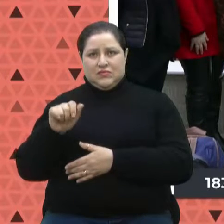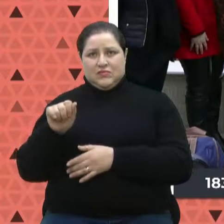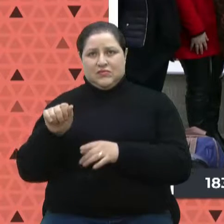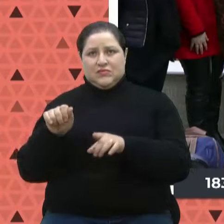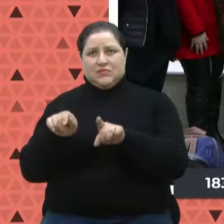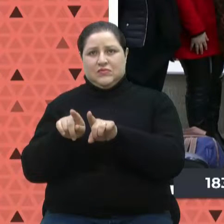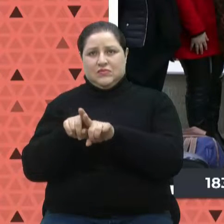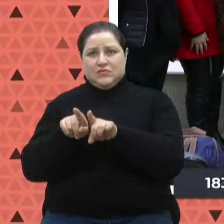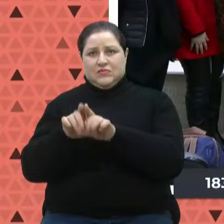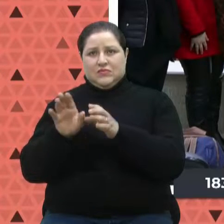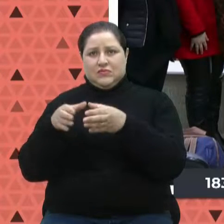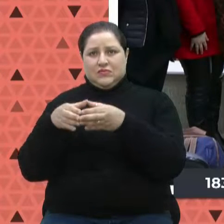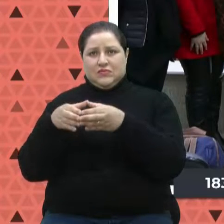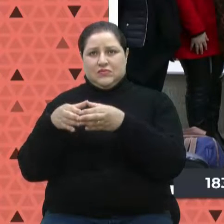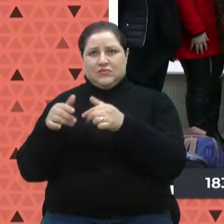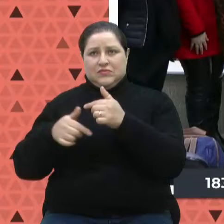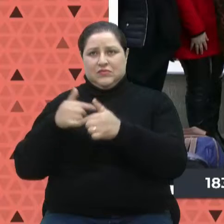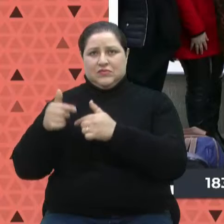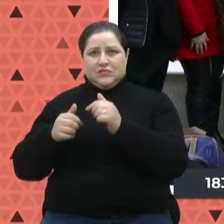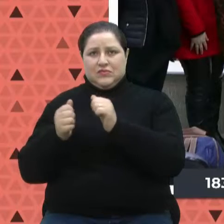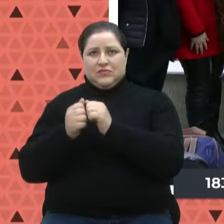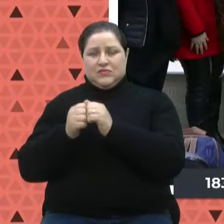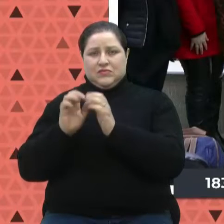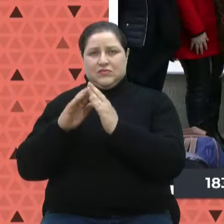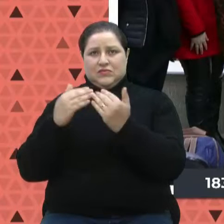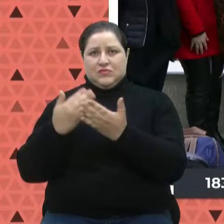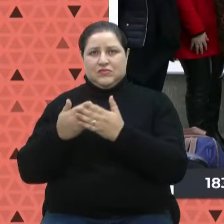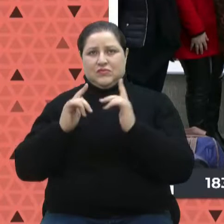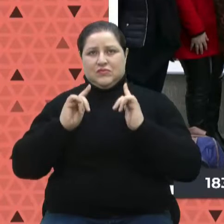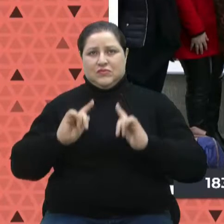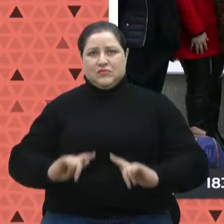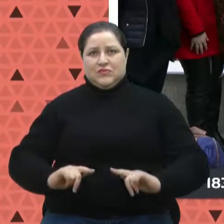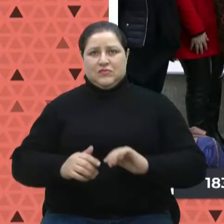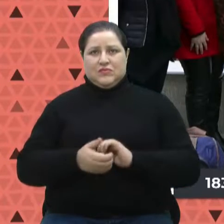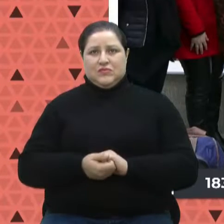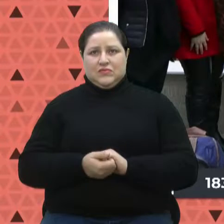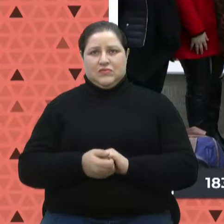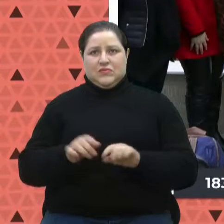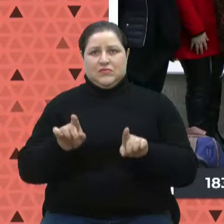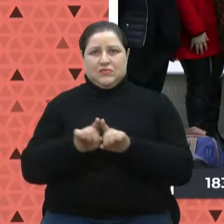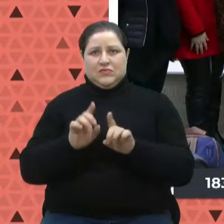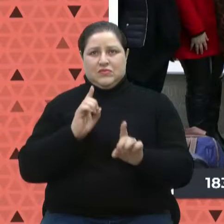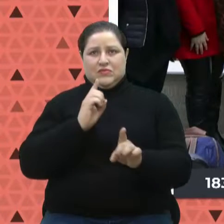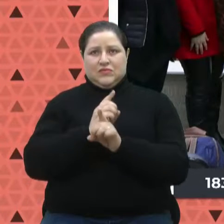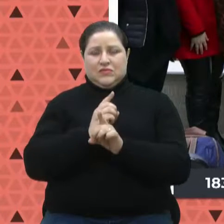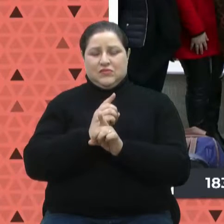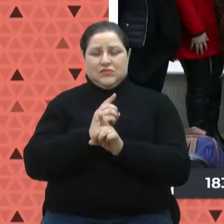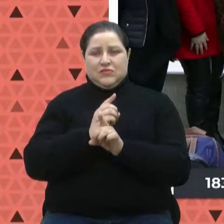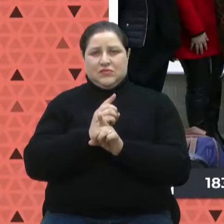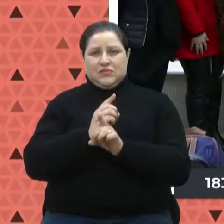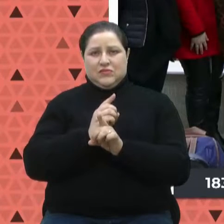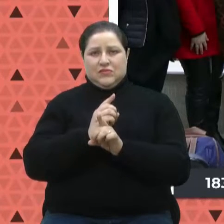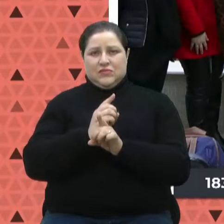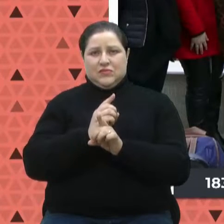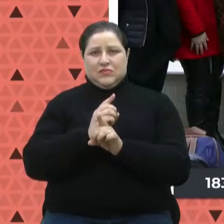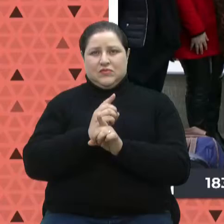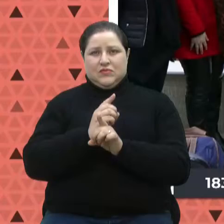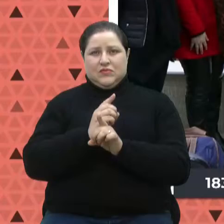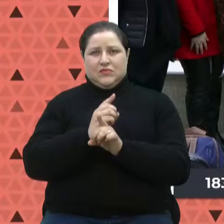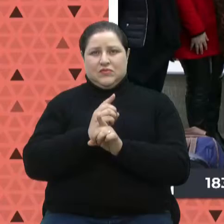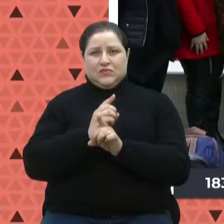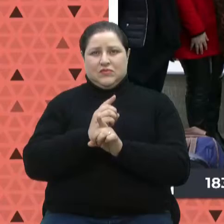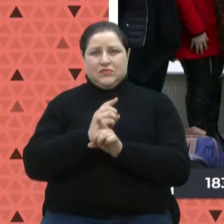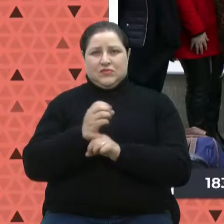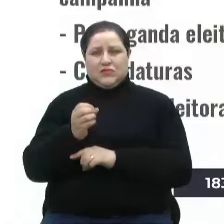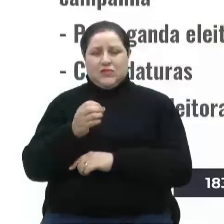atuado nessa questão da Escola de Gestão. E ainda no encontro de Novo Hamburgo, a gente tem uma excelente notícia que eu queria